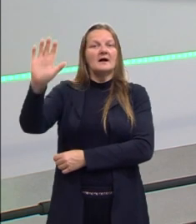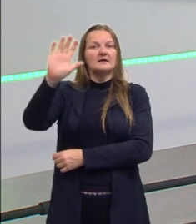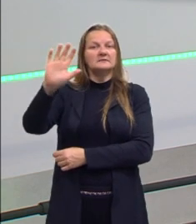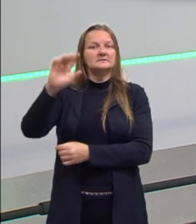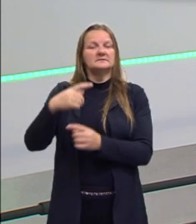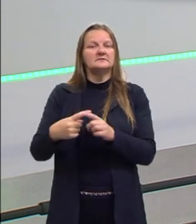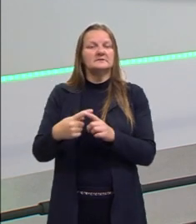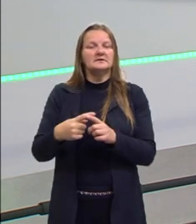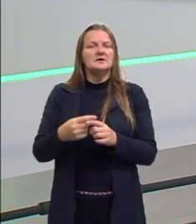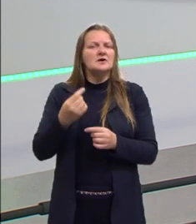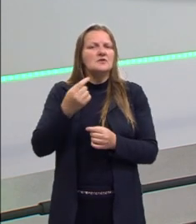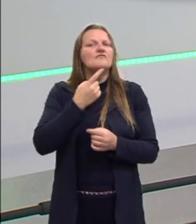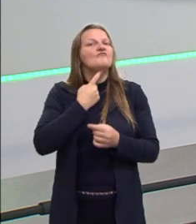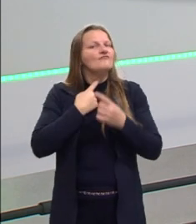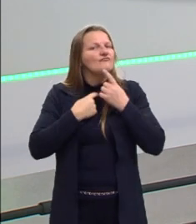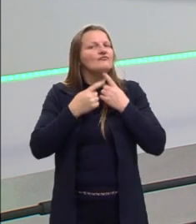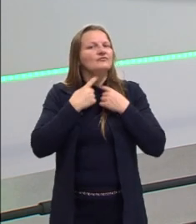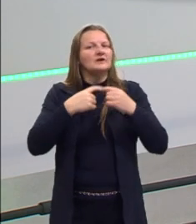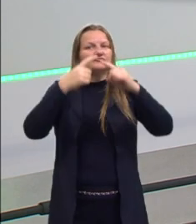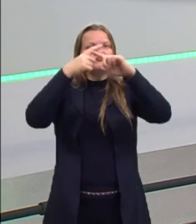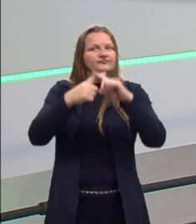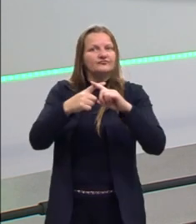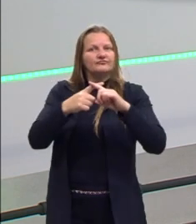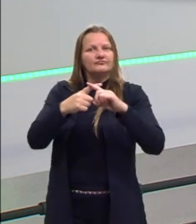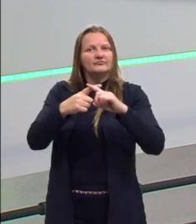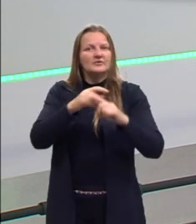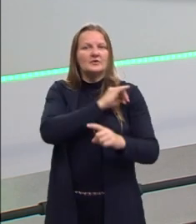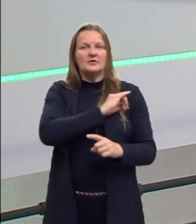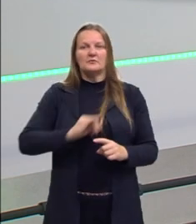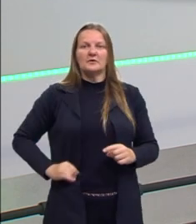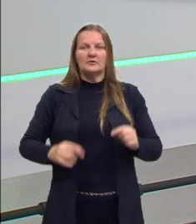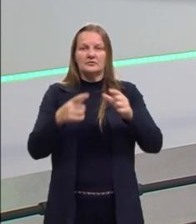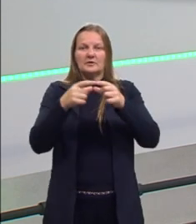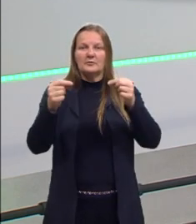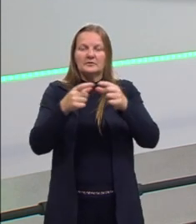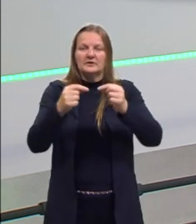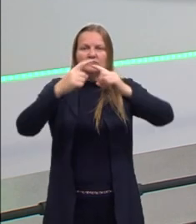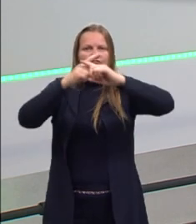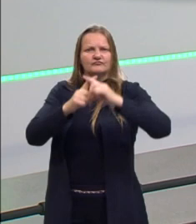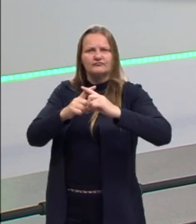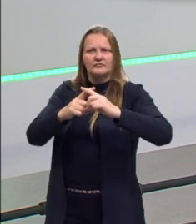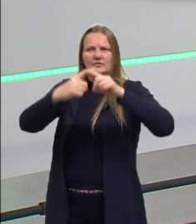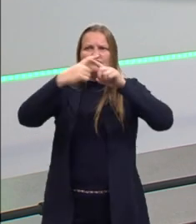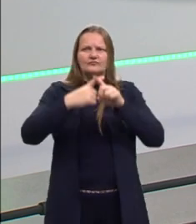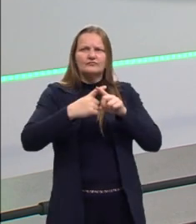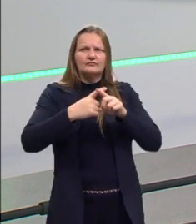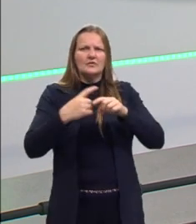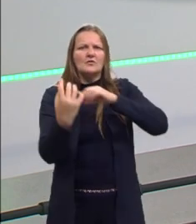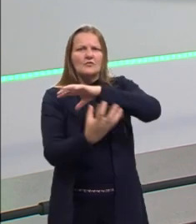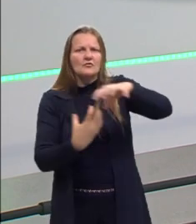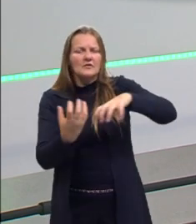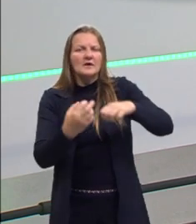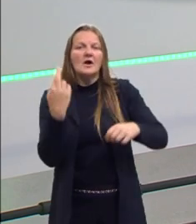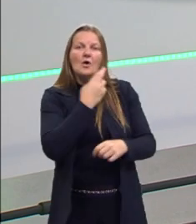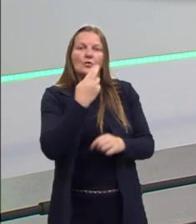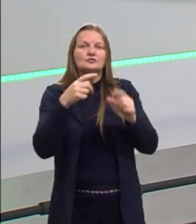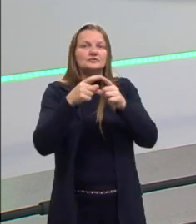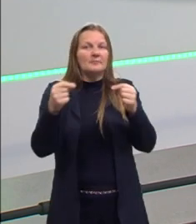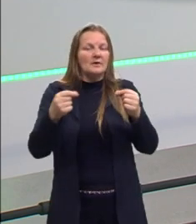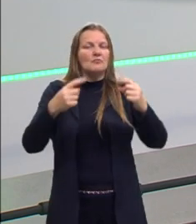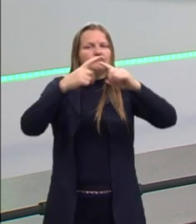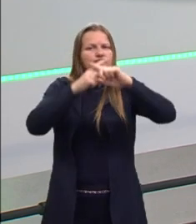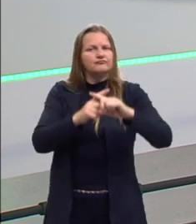pretensões dele bateram de frente com o imperialismo japonês. Então, teve uma guerra russo-japonesa,